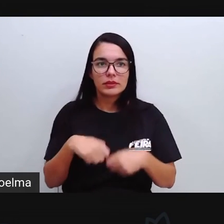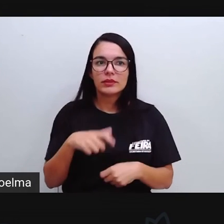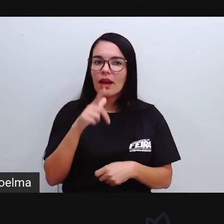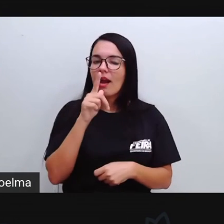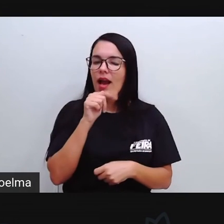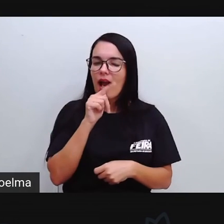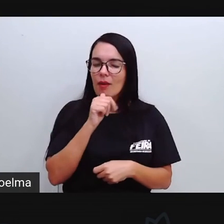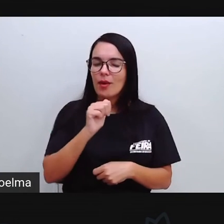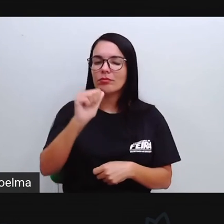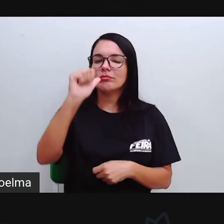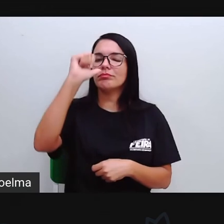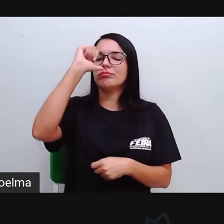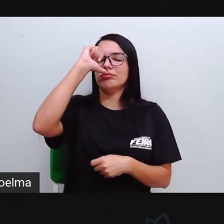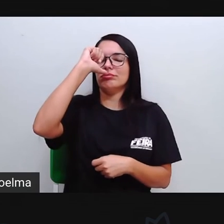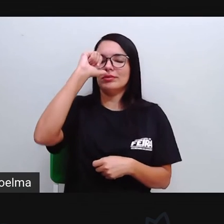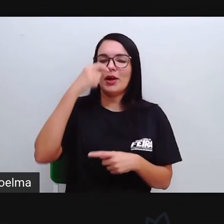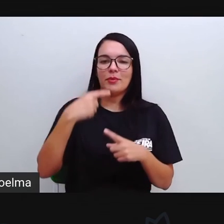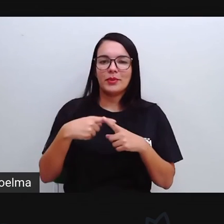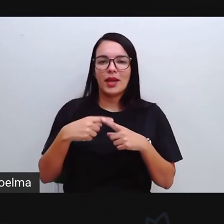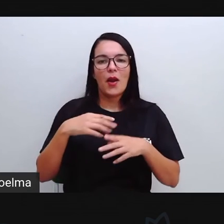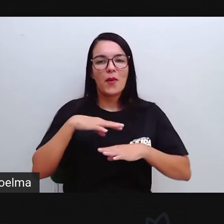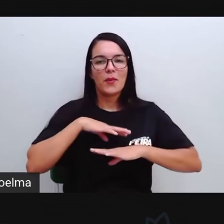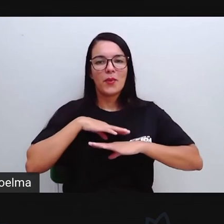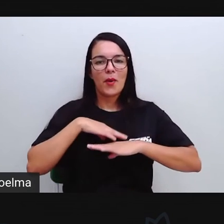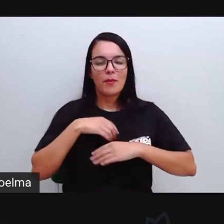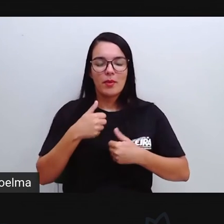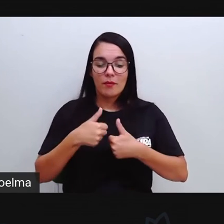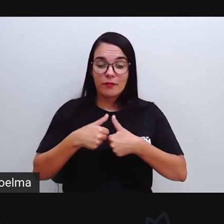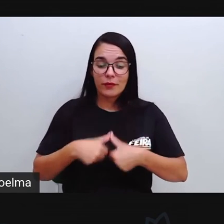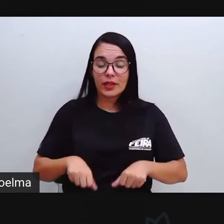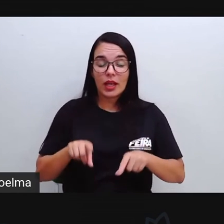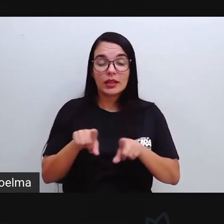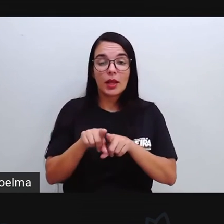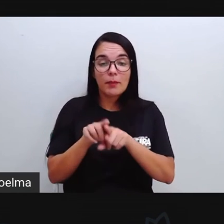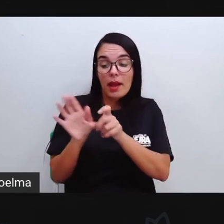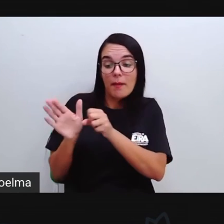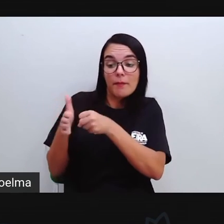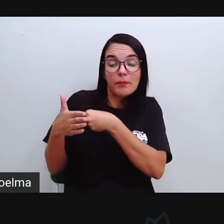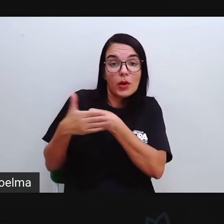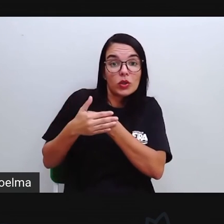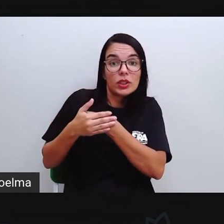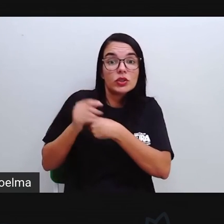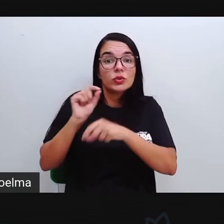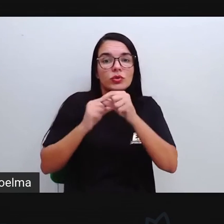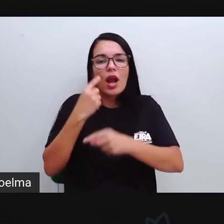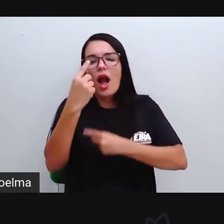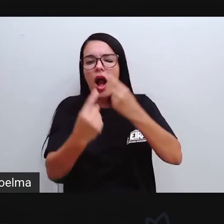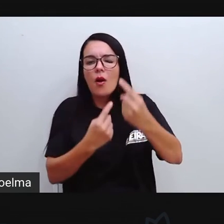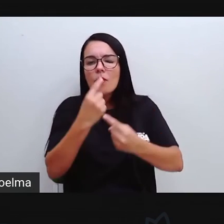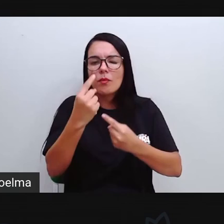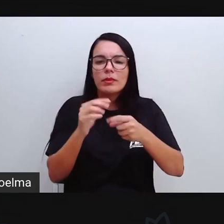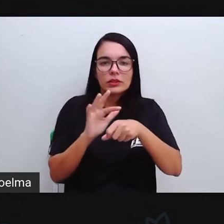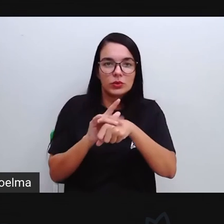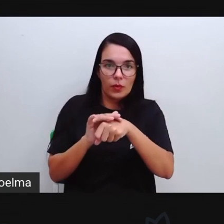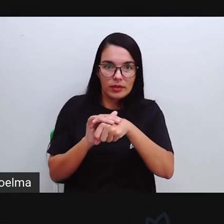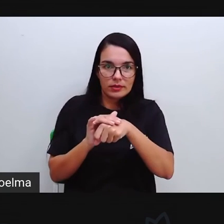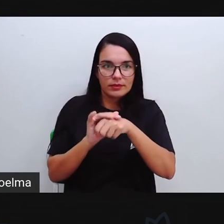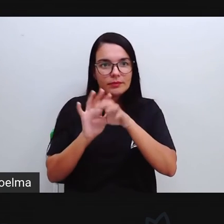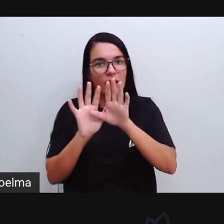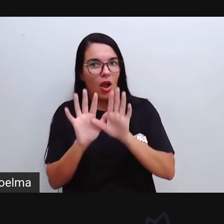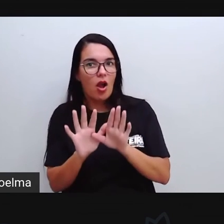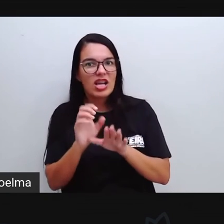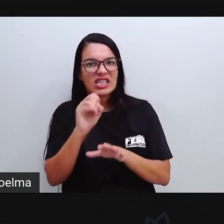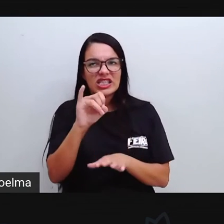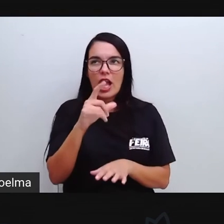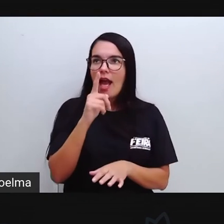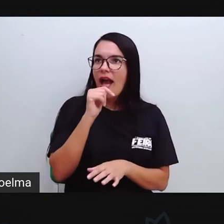Porque isso também Vai fazer com que a gente Se previna também De algumas doenças Não que Ah, se